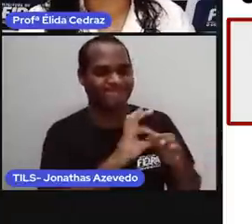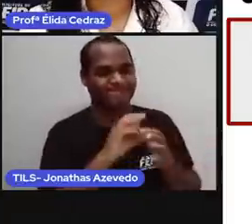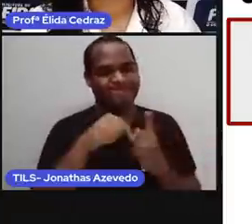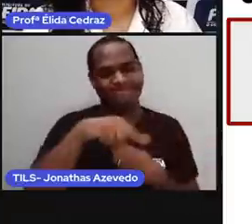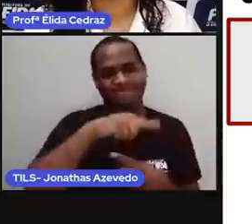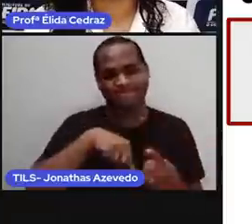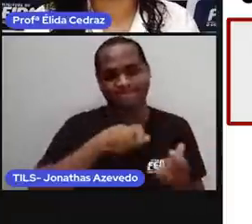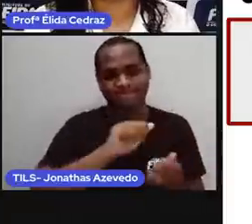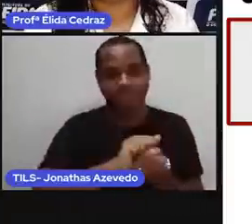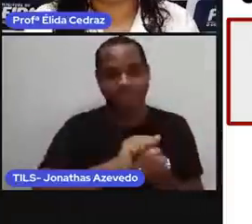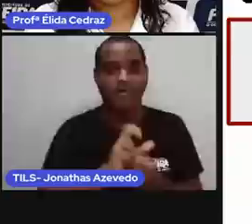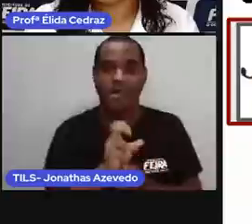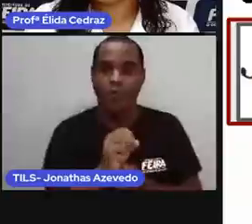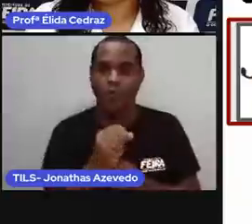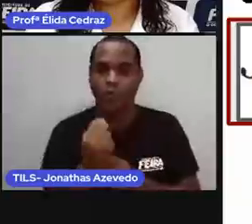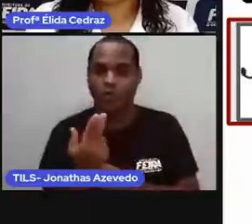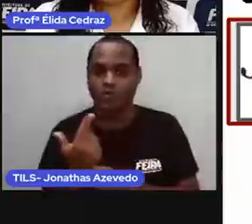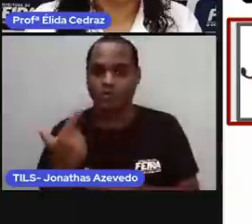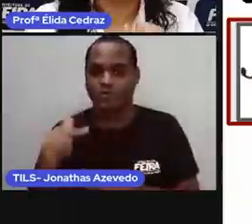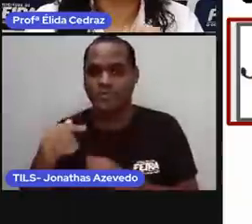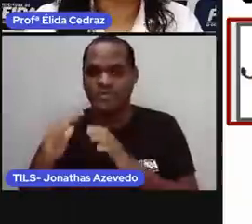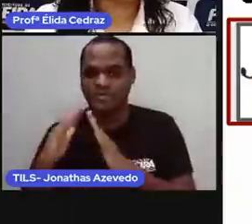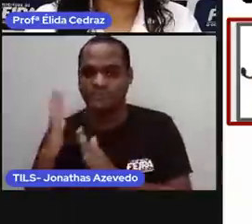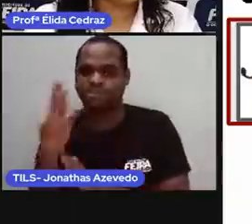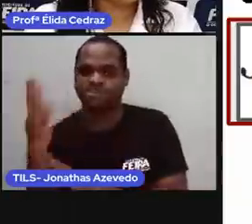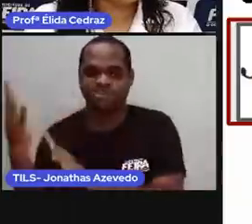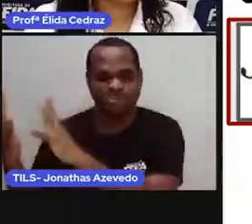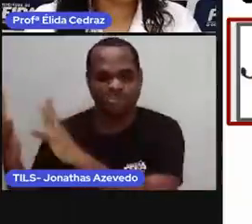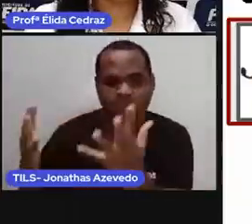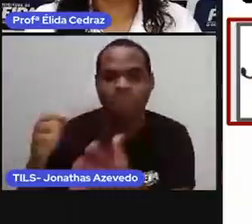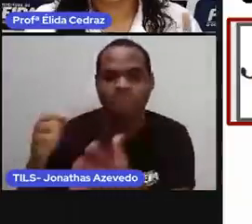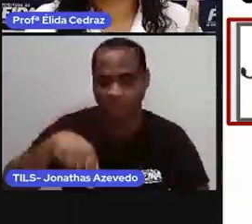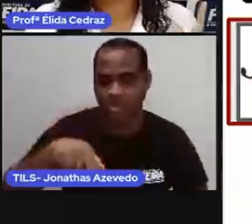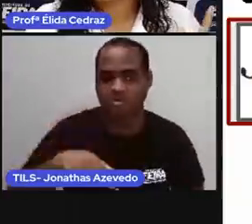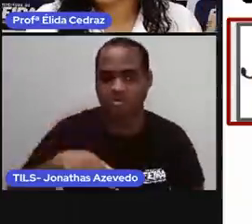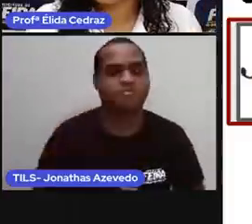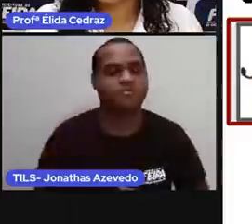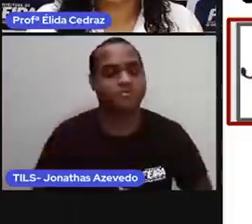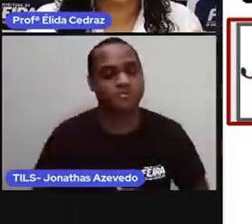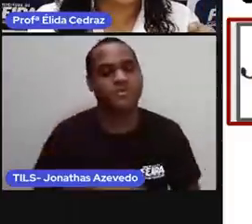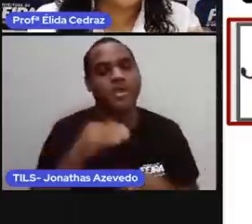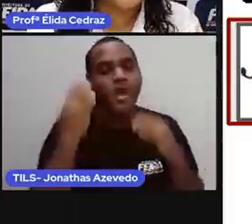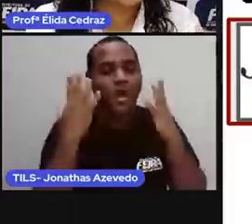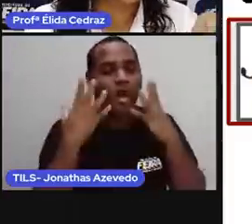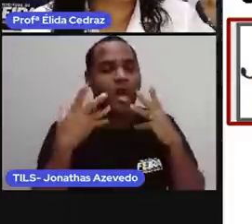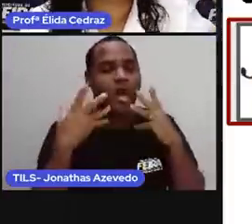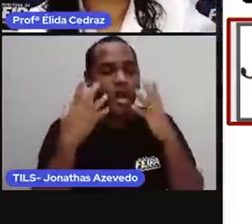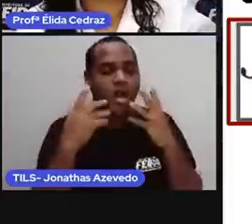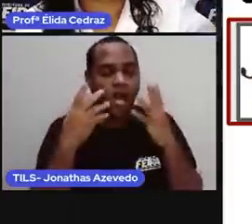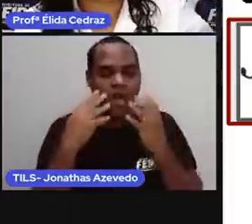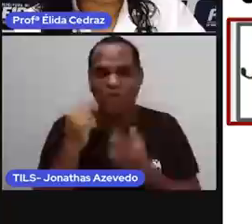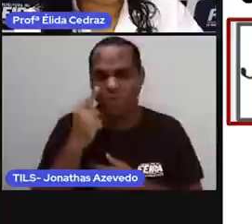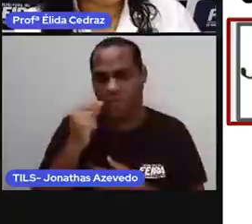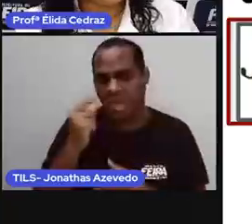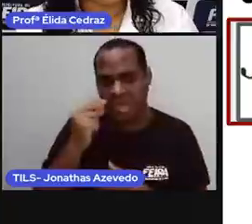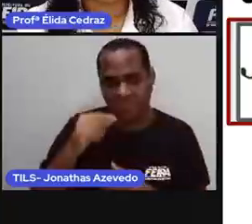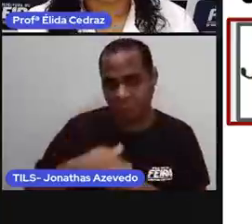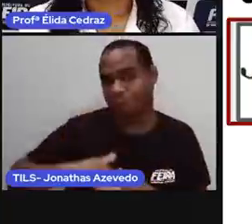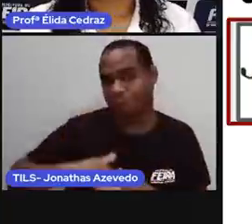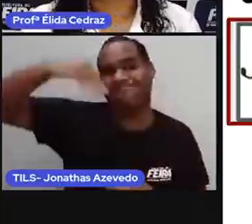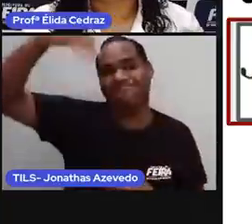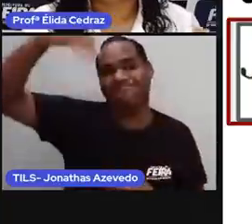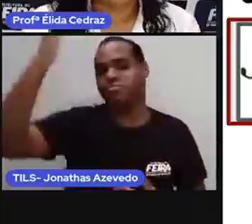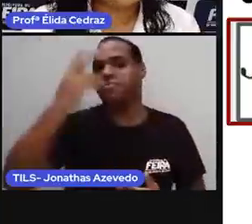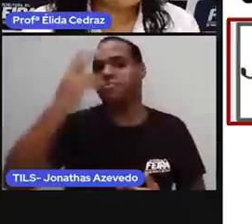E agora, um animal silvestre. O leão. Que apesar de ser um gato gigante